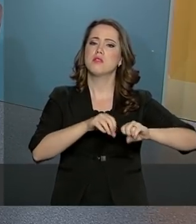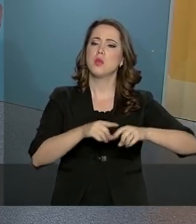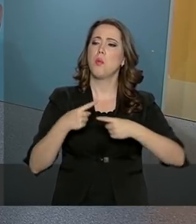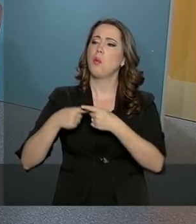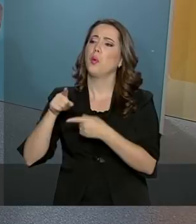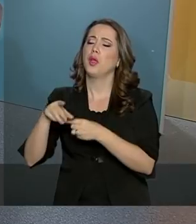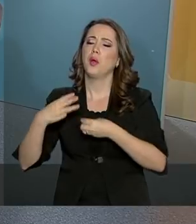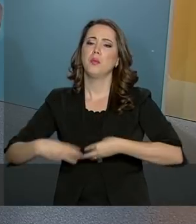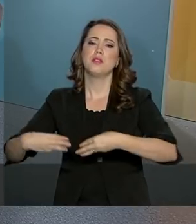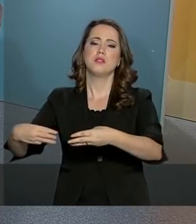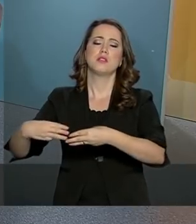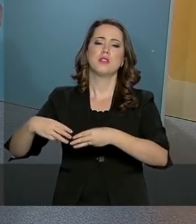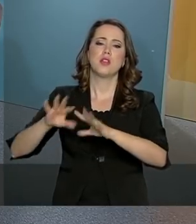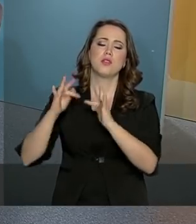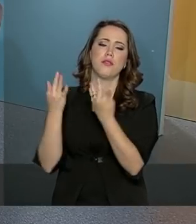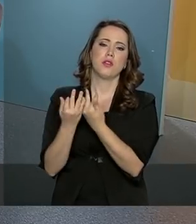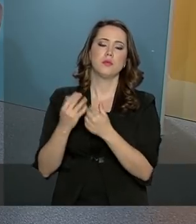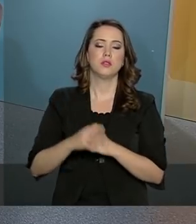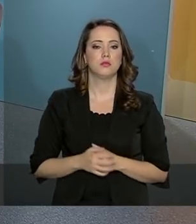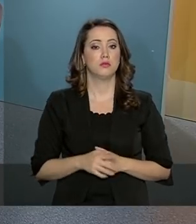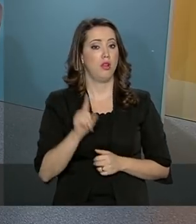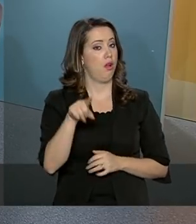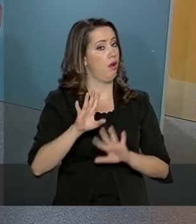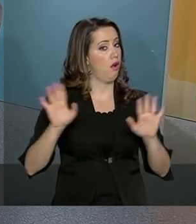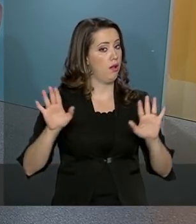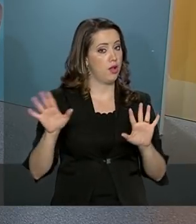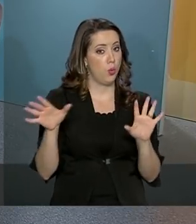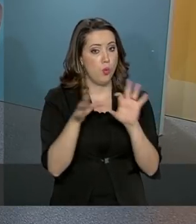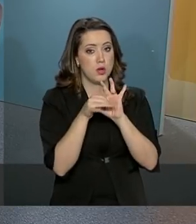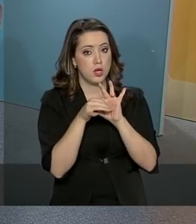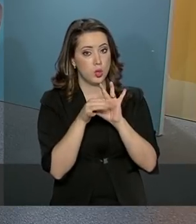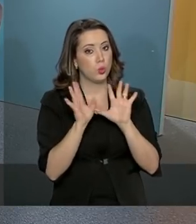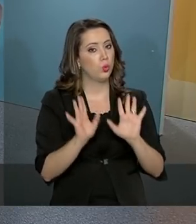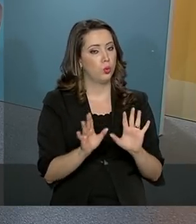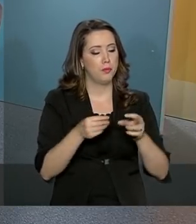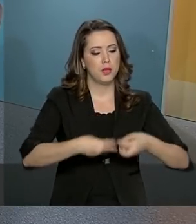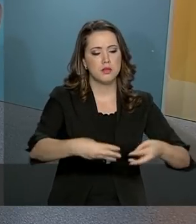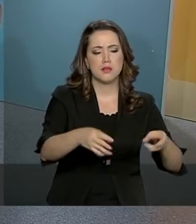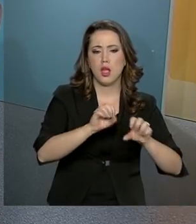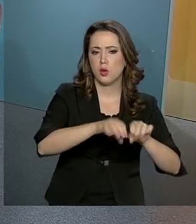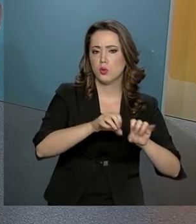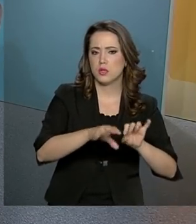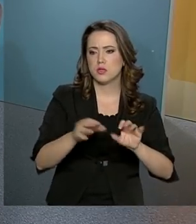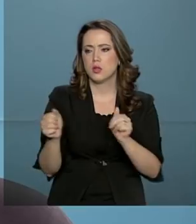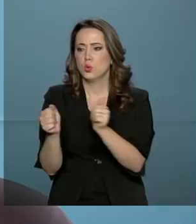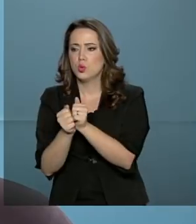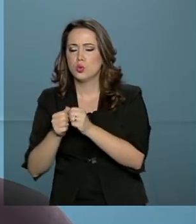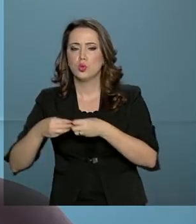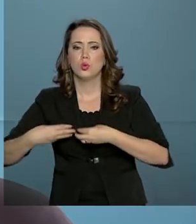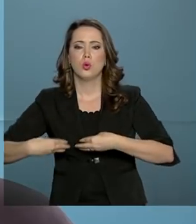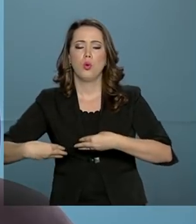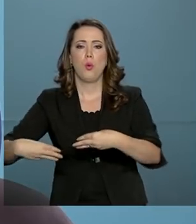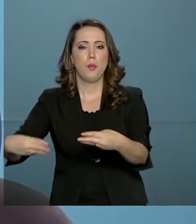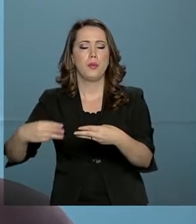Família, da Mulher de Direito do Mundo? Olha, é junto com o Ministério da Educação. Essa proposta a gente apresenta junto com o Ministério da Educação e com a